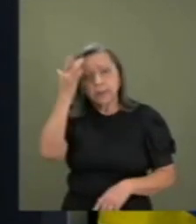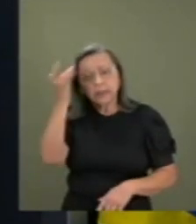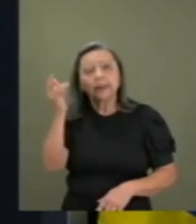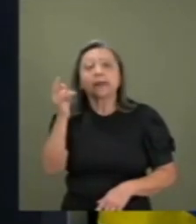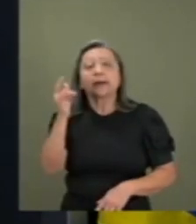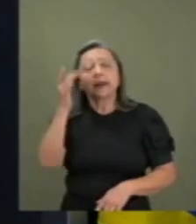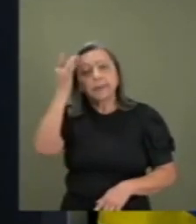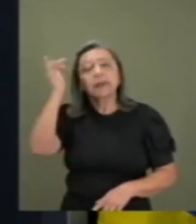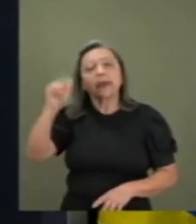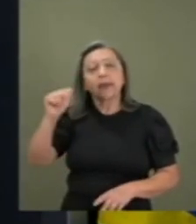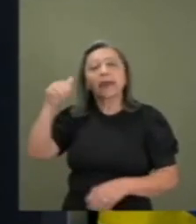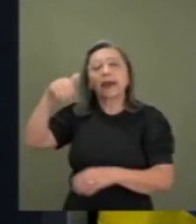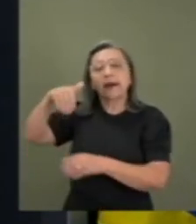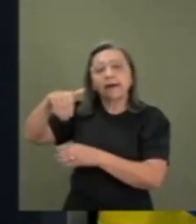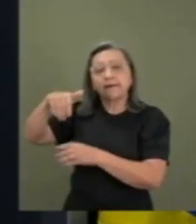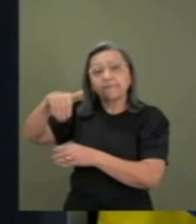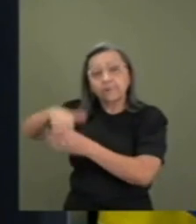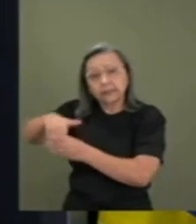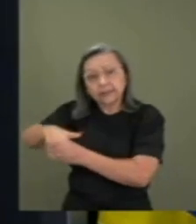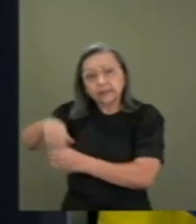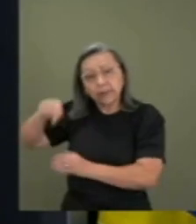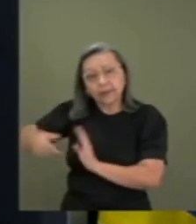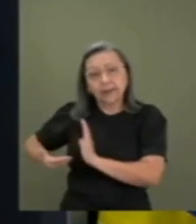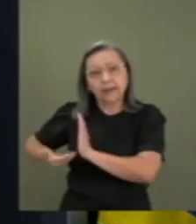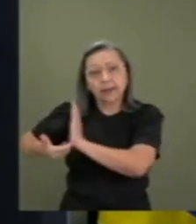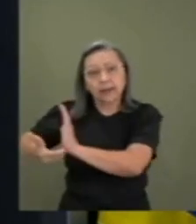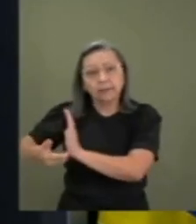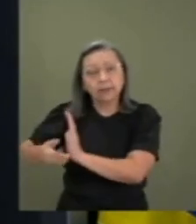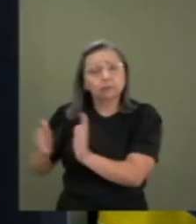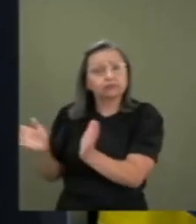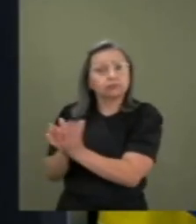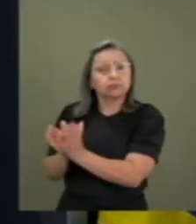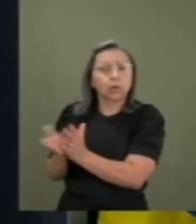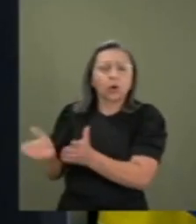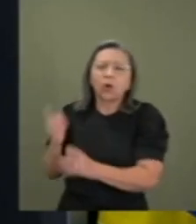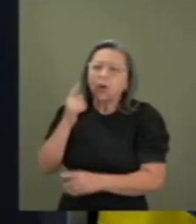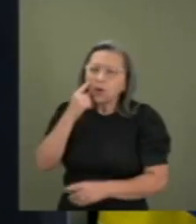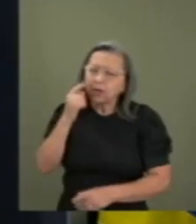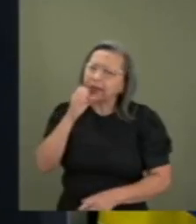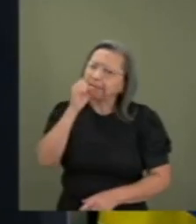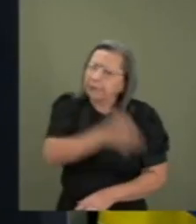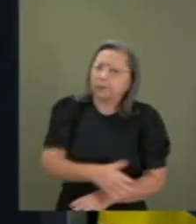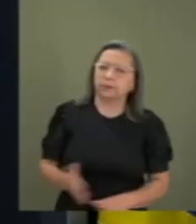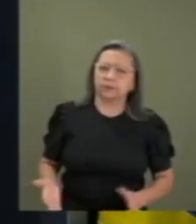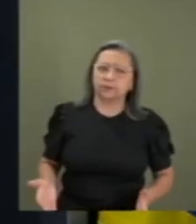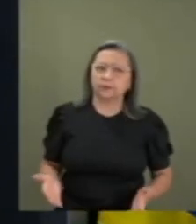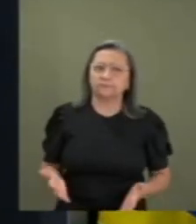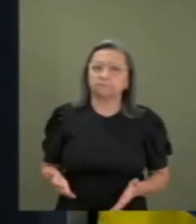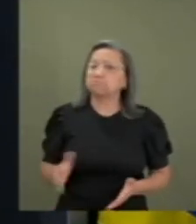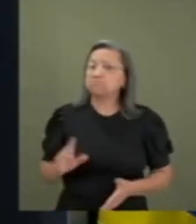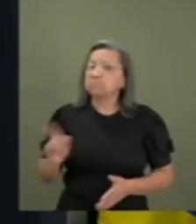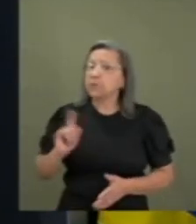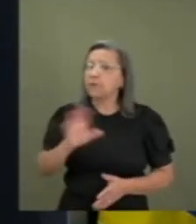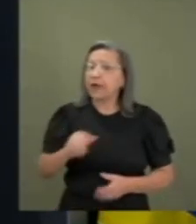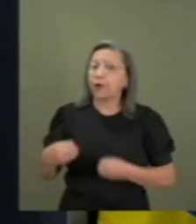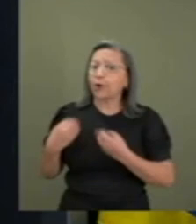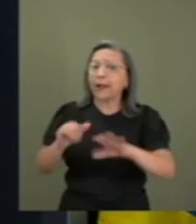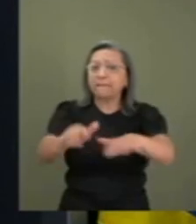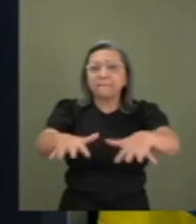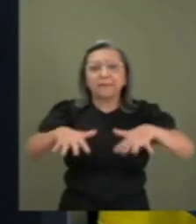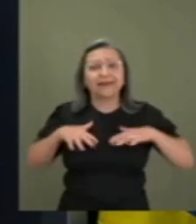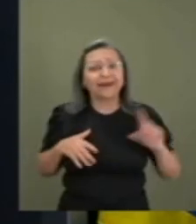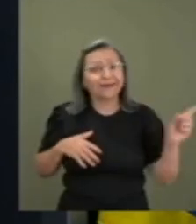na Câmara dos Deputados, de uma mesa. Olha que absurdo. Não vai nem para o plenário.